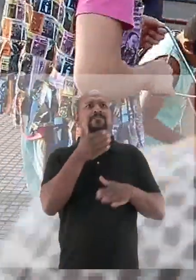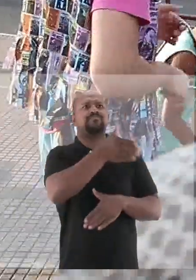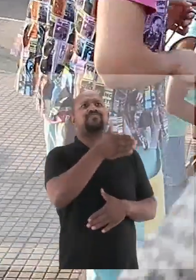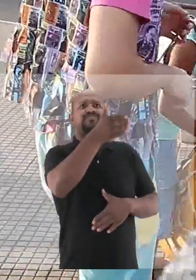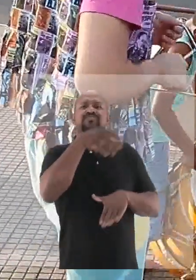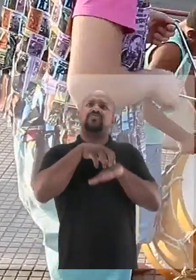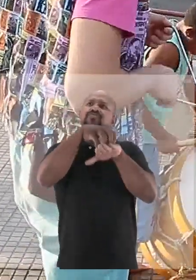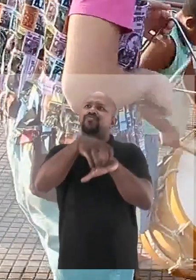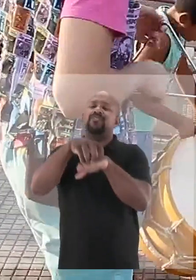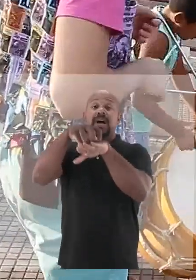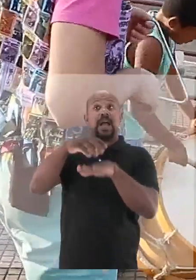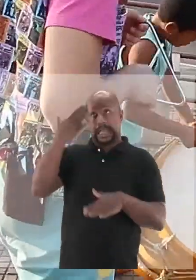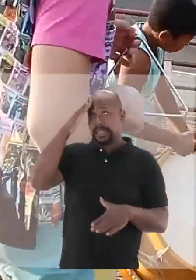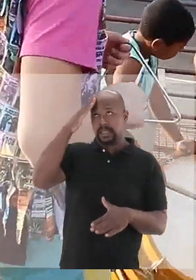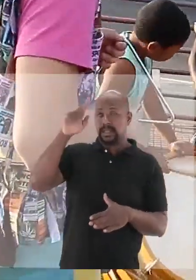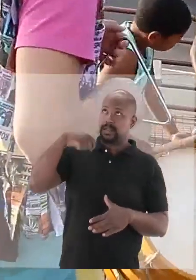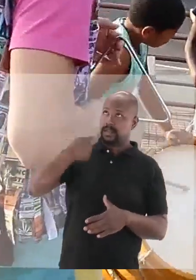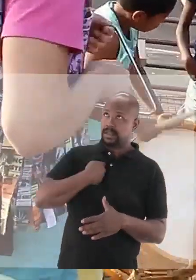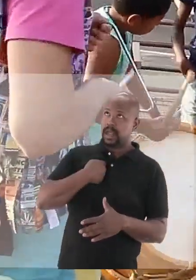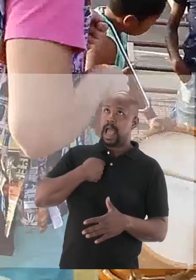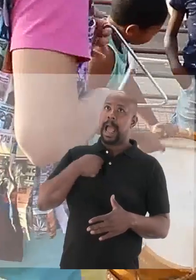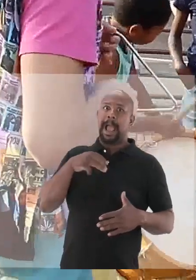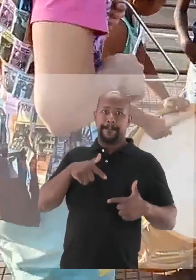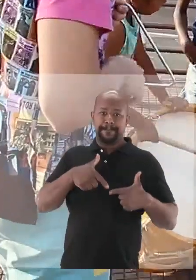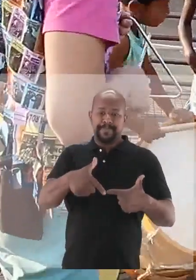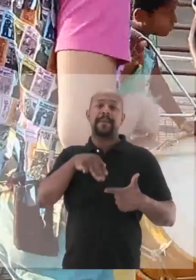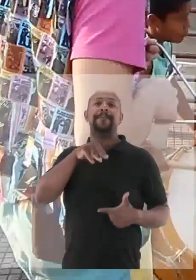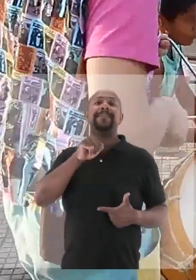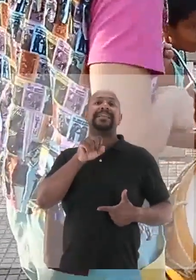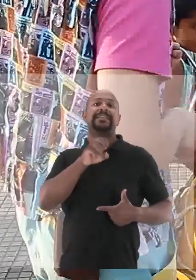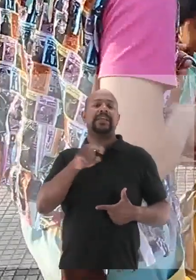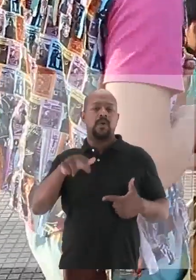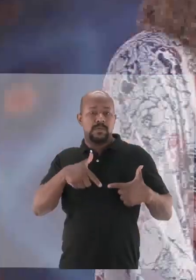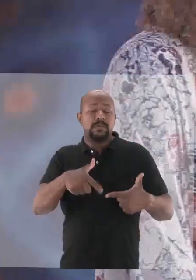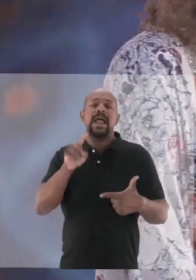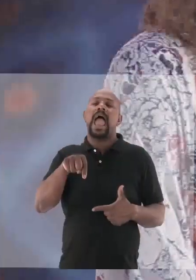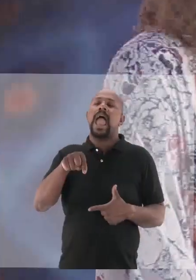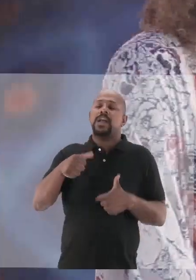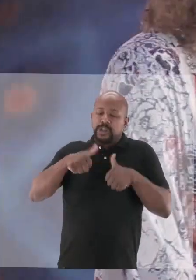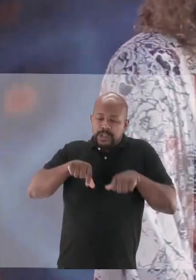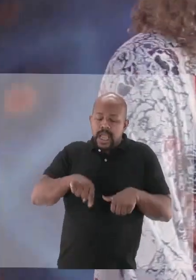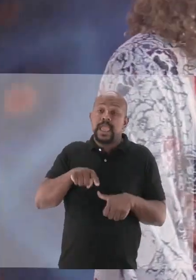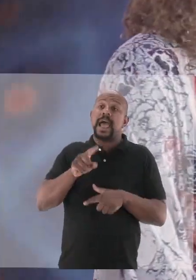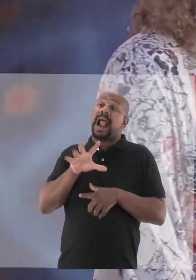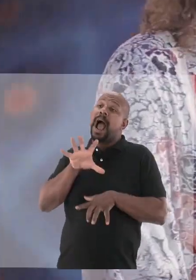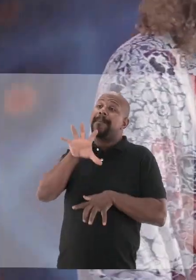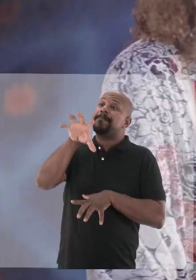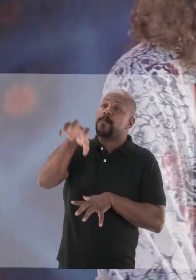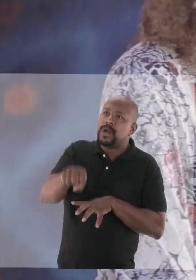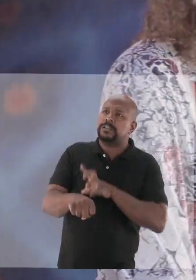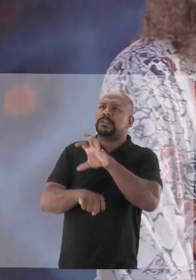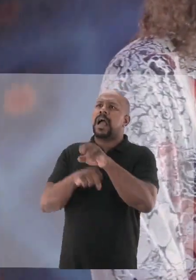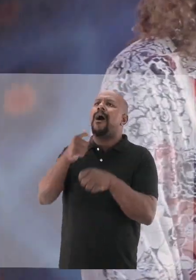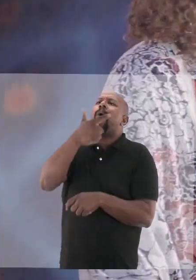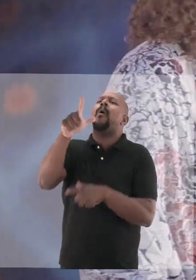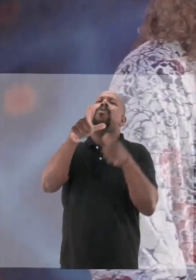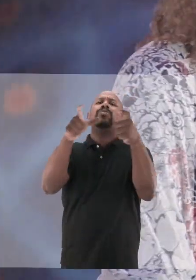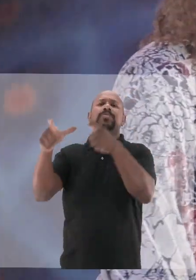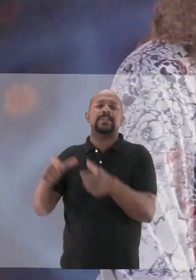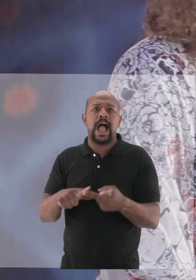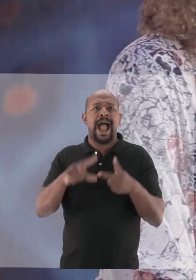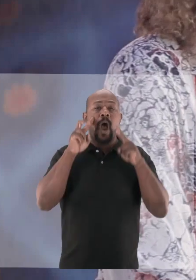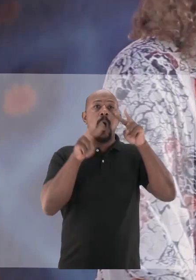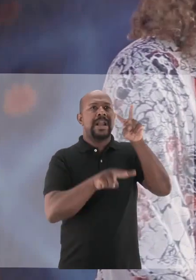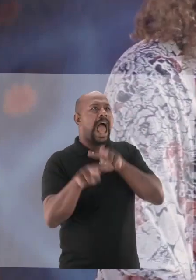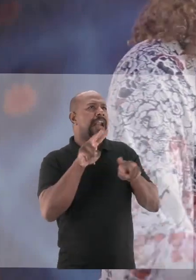entendendo que a sua missão aqui seria buscar outros lugares, outros